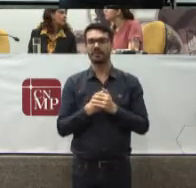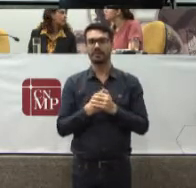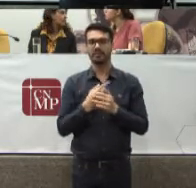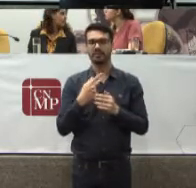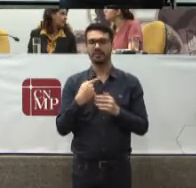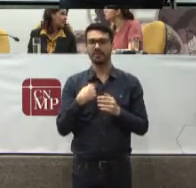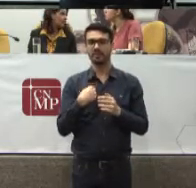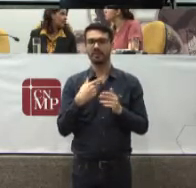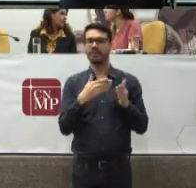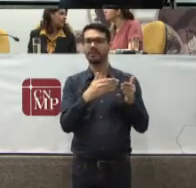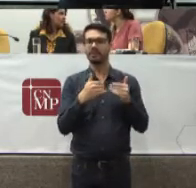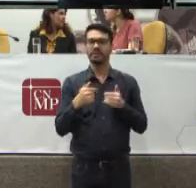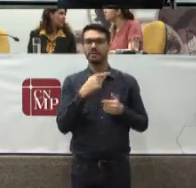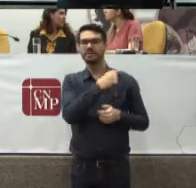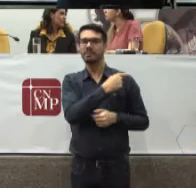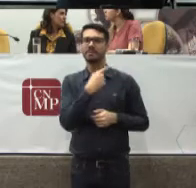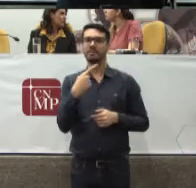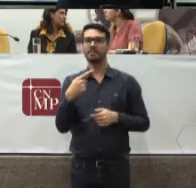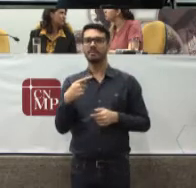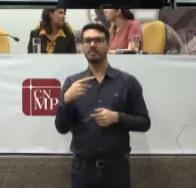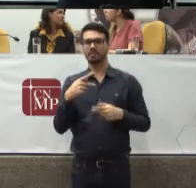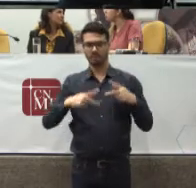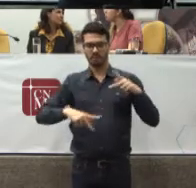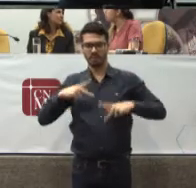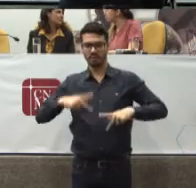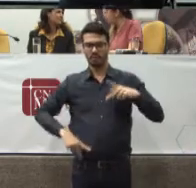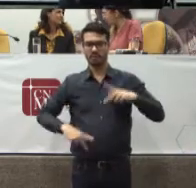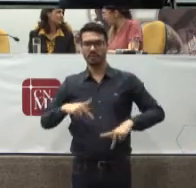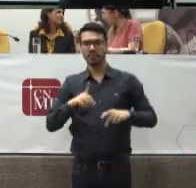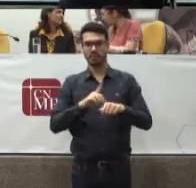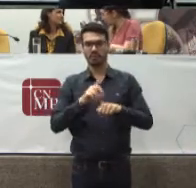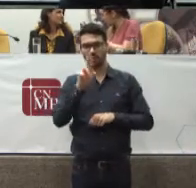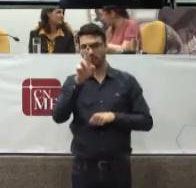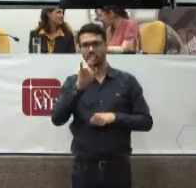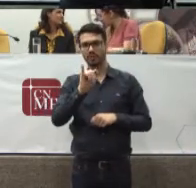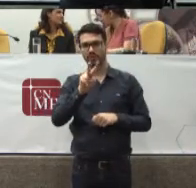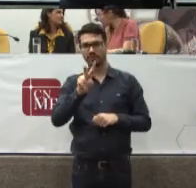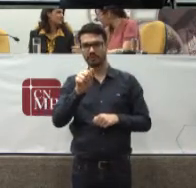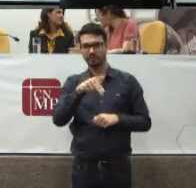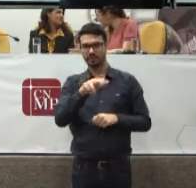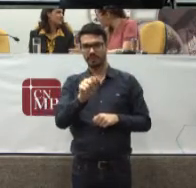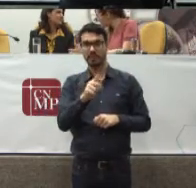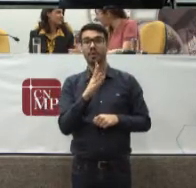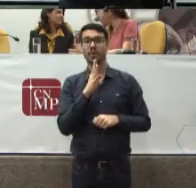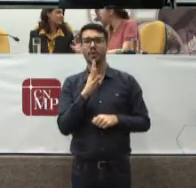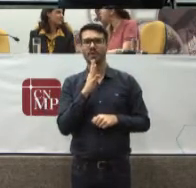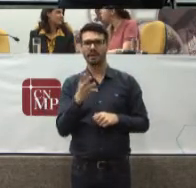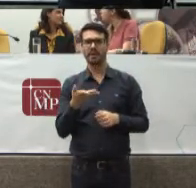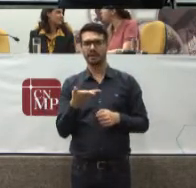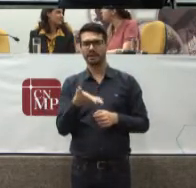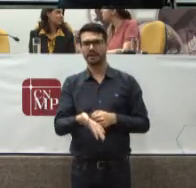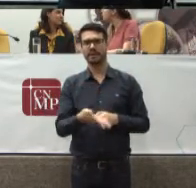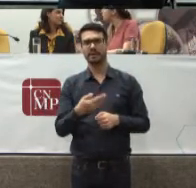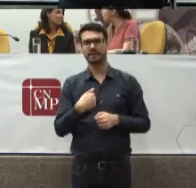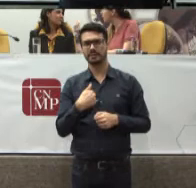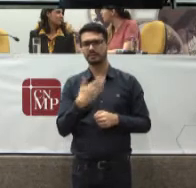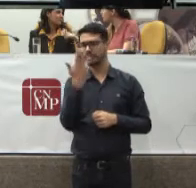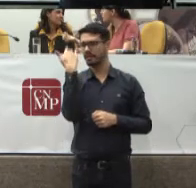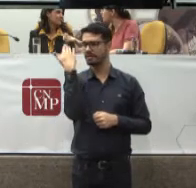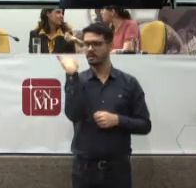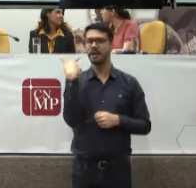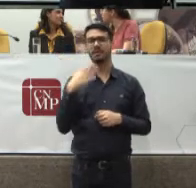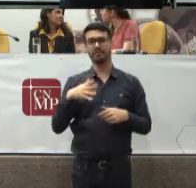pedir A minha sempre procuradora Geral de Justiça A doutora Ivana Quem eu tive A oportunidade De conhecer Ainda promotor De